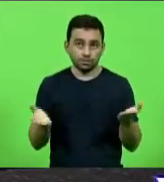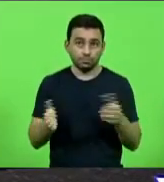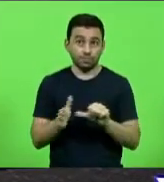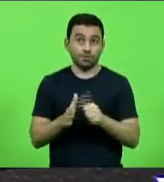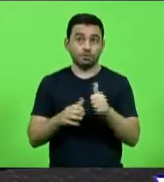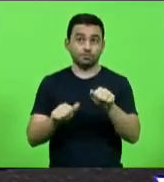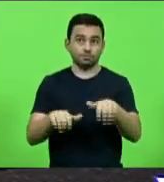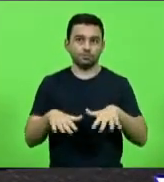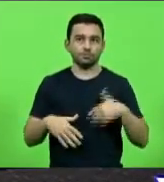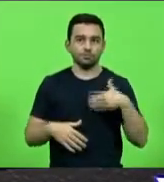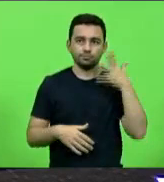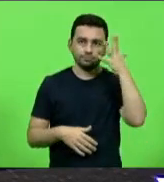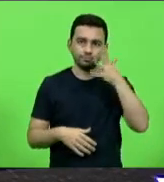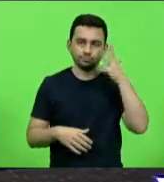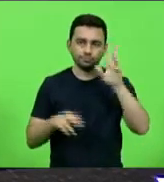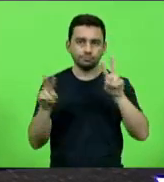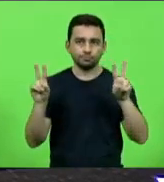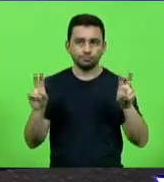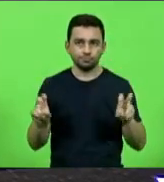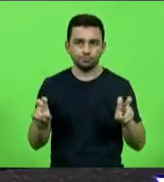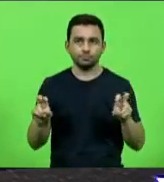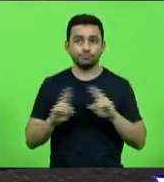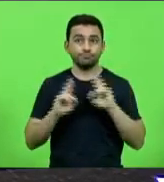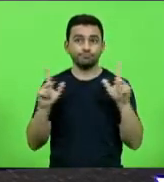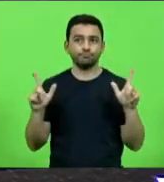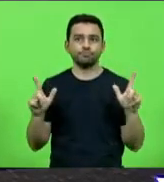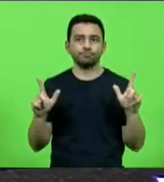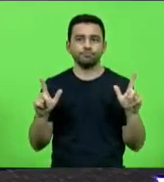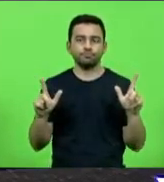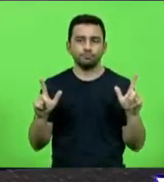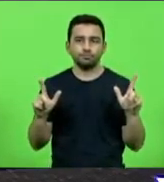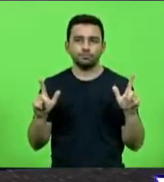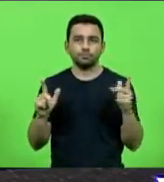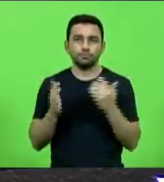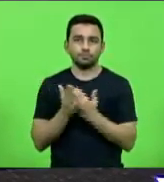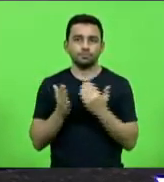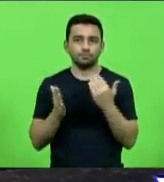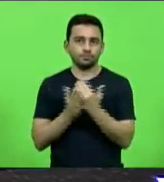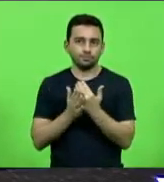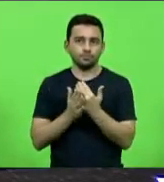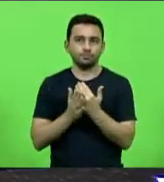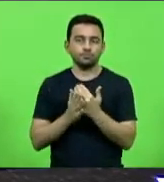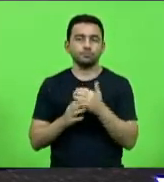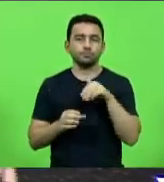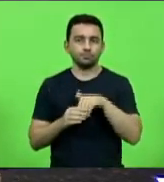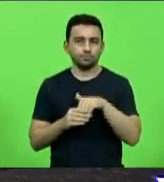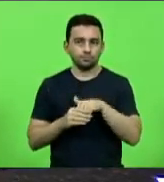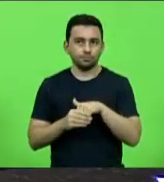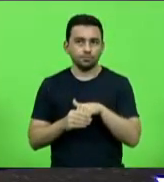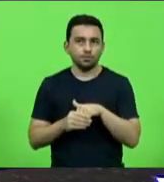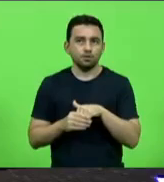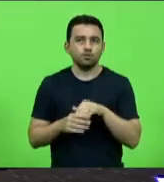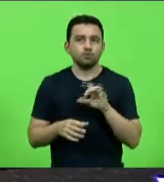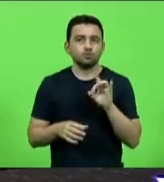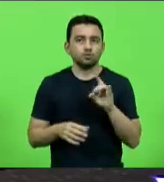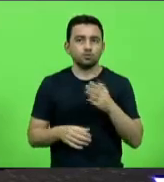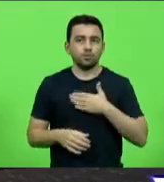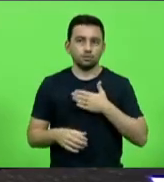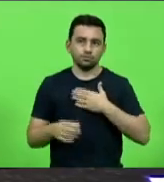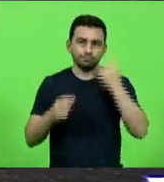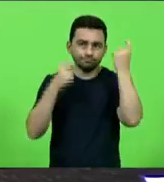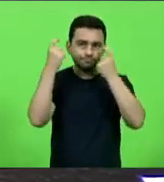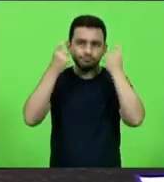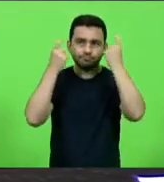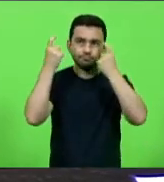que me manifesta sobre um tema adverso, além do que nós votamos até agora, quero apenas deixar minha preocupação